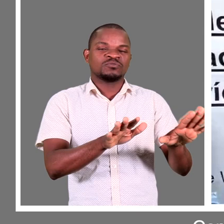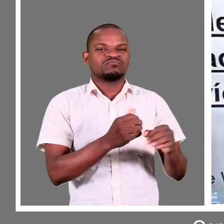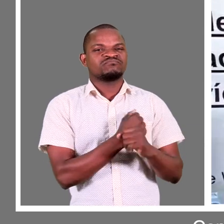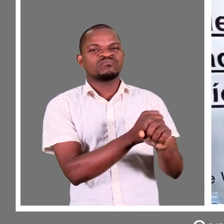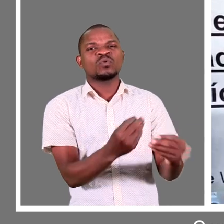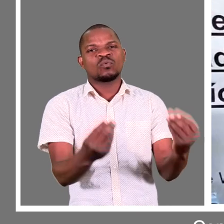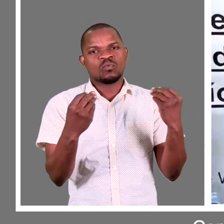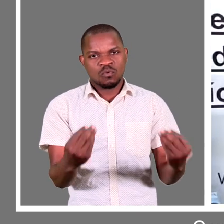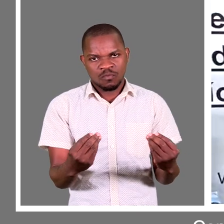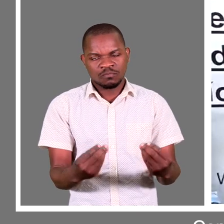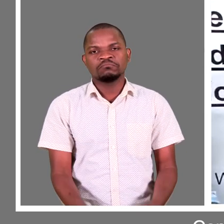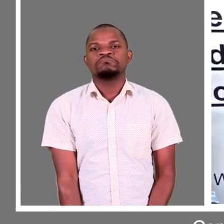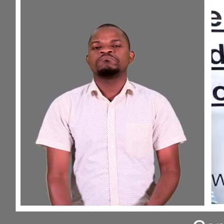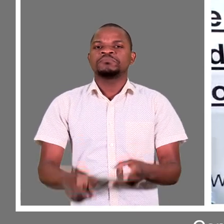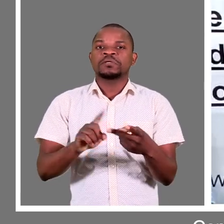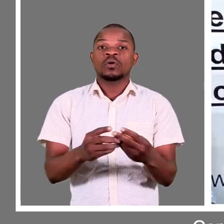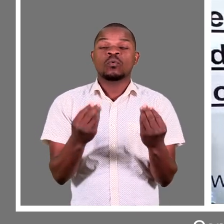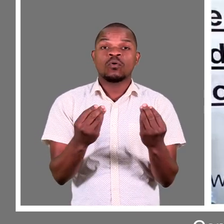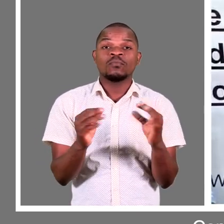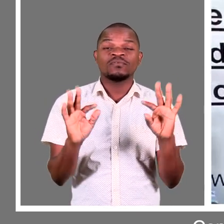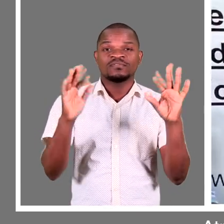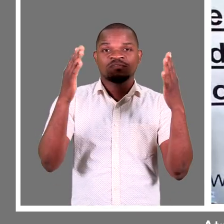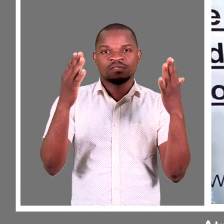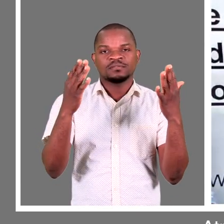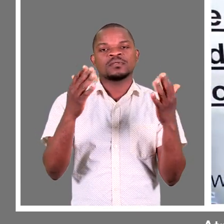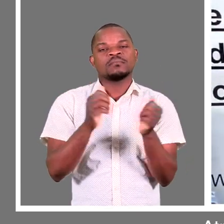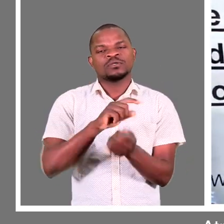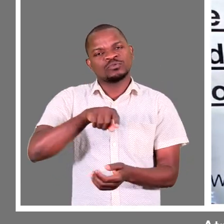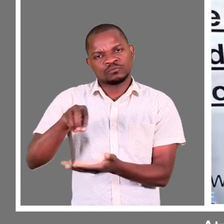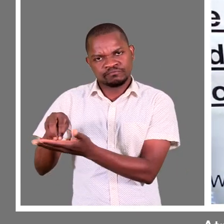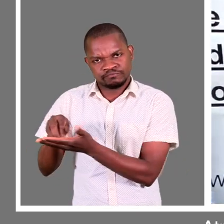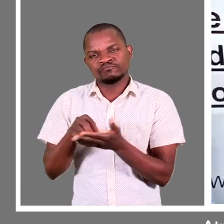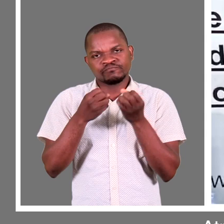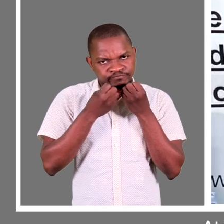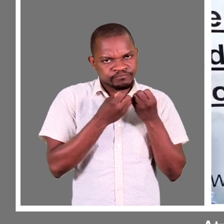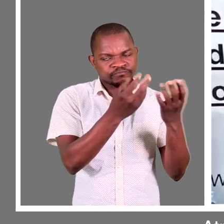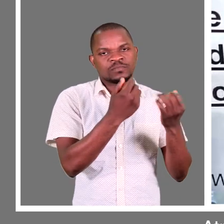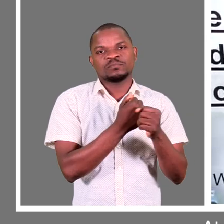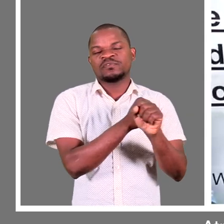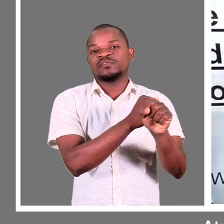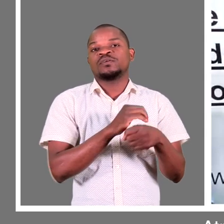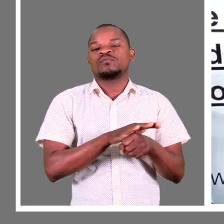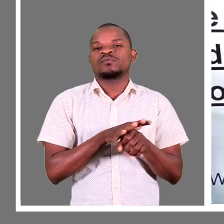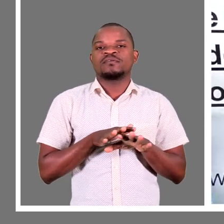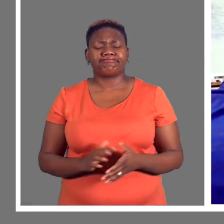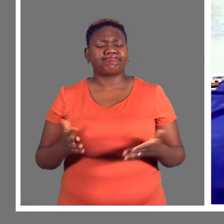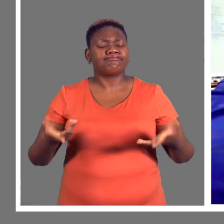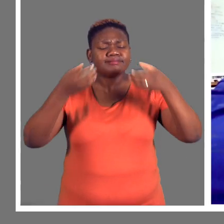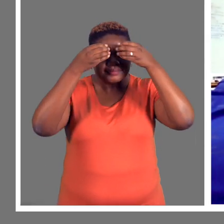ficar ou como devem ficar a partir de hoje, através desta nossa mensagem de prevenção da Covid-19.